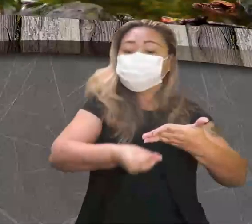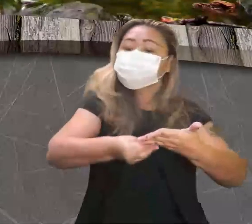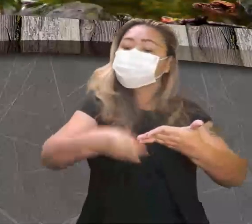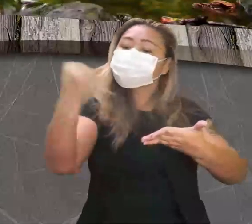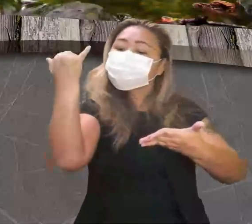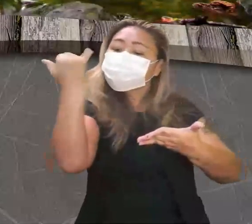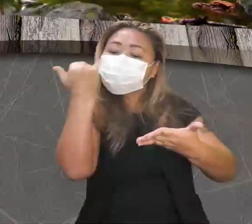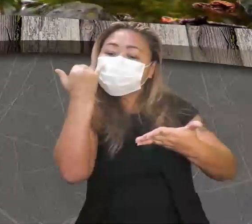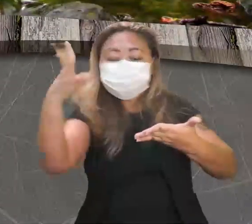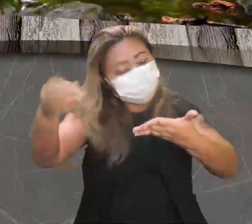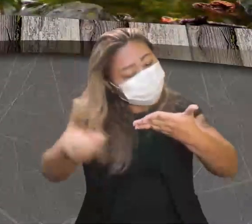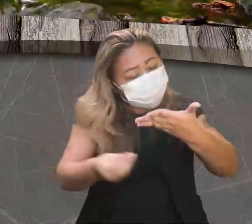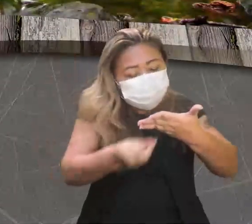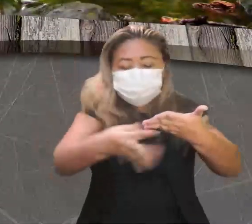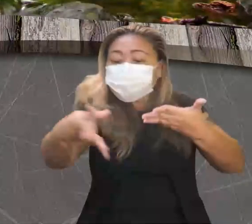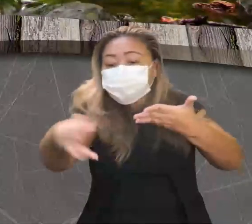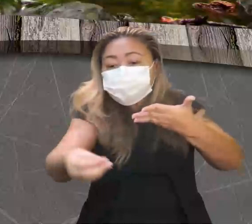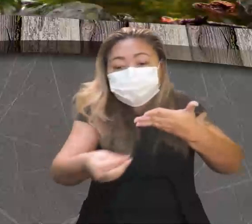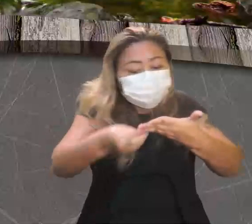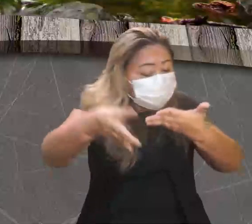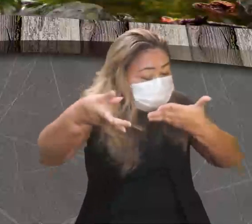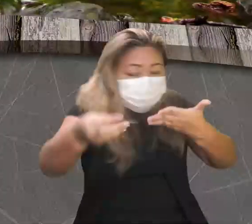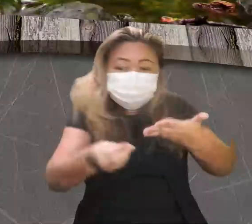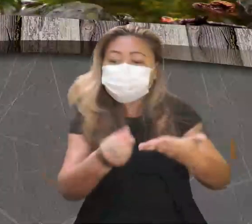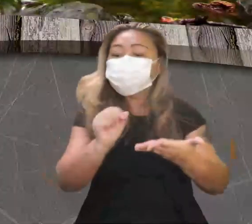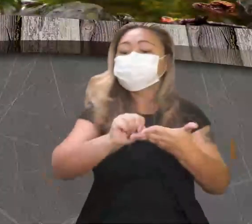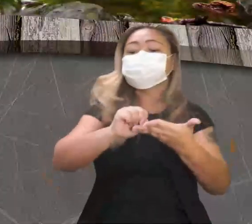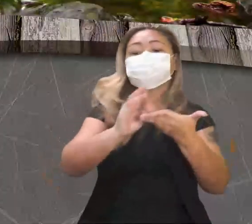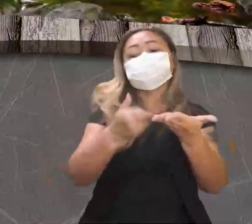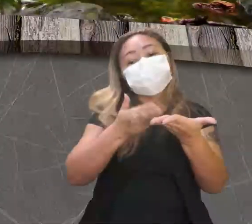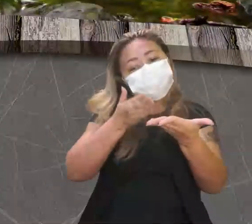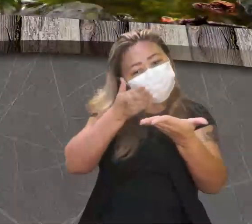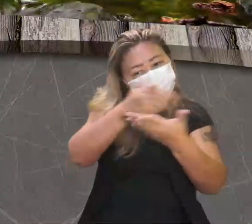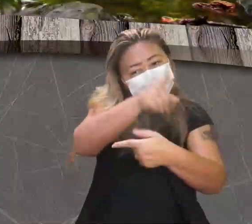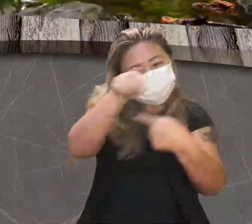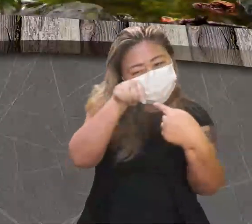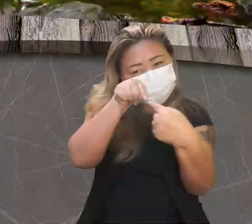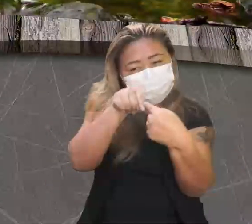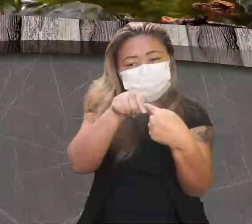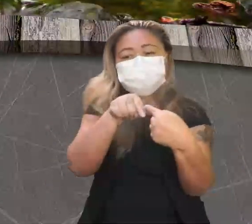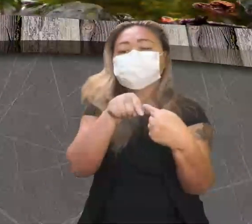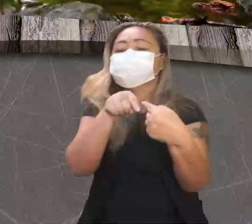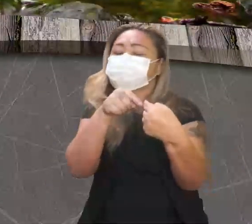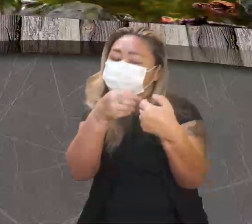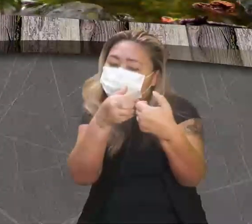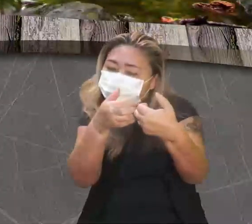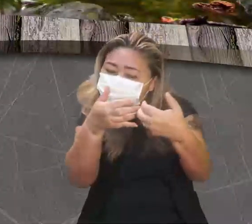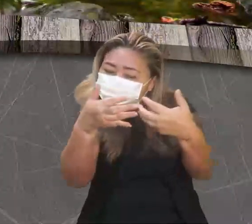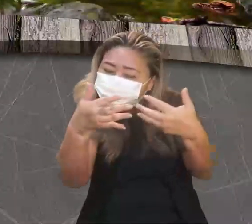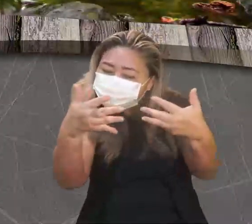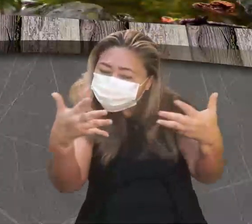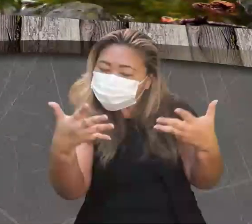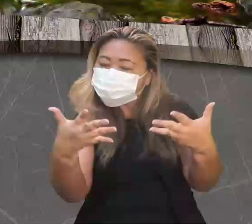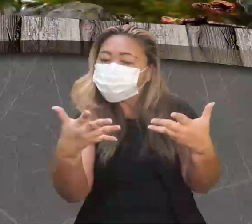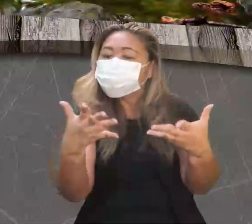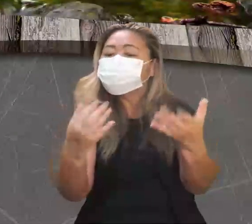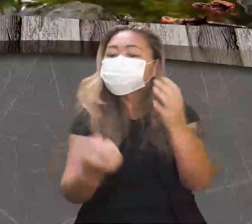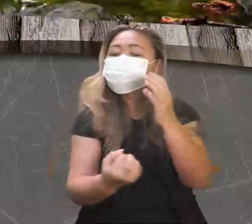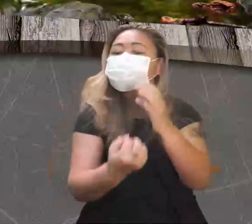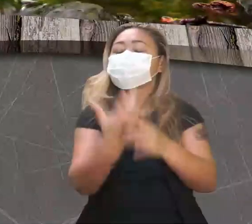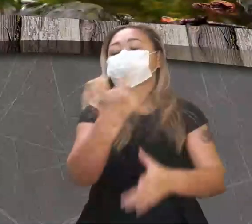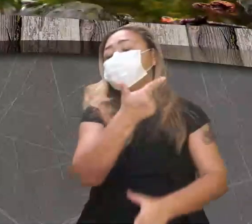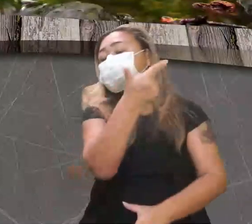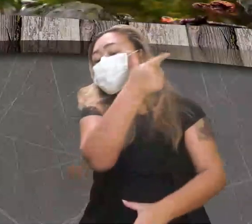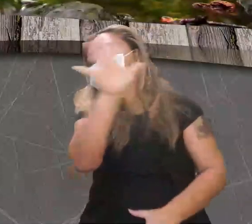todas essas informações. Eles acabaram se unindo com o mesmo propósito, de desvendar esses mistérios. E aí, fizeram